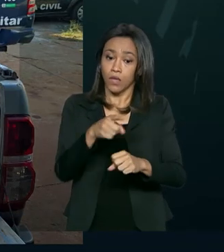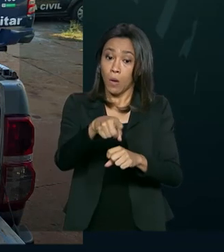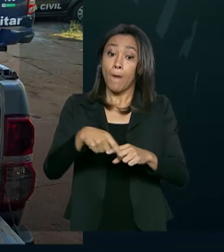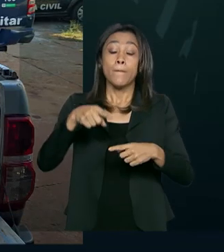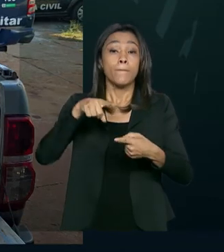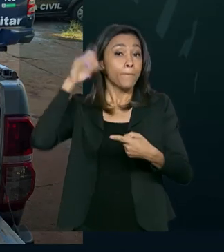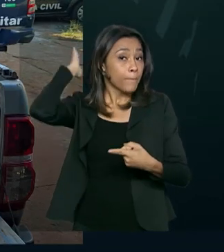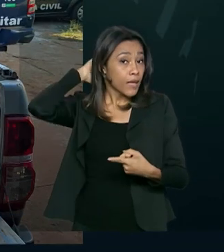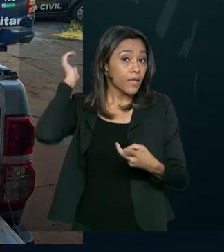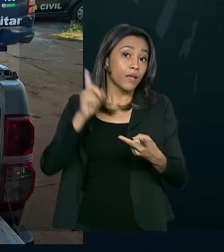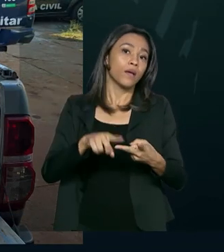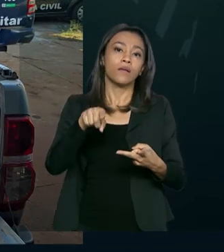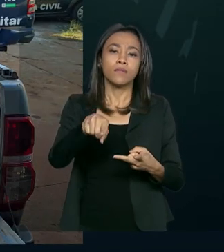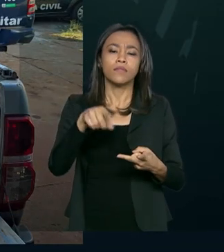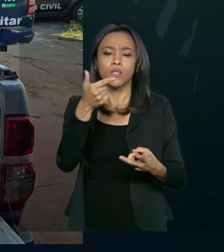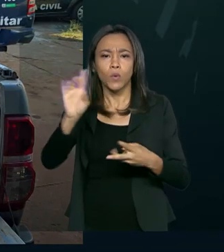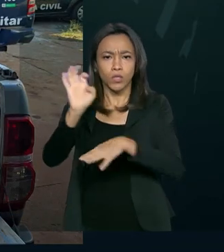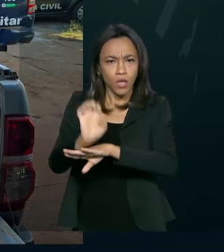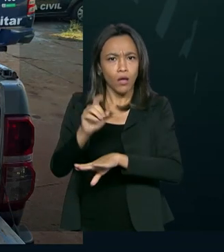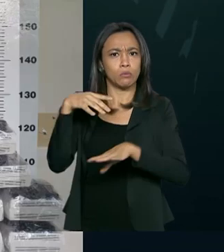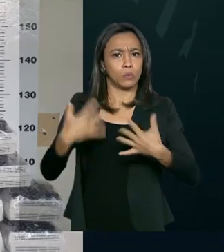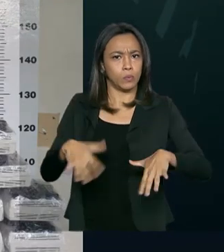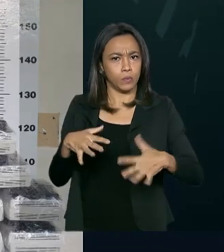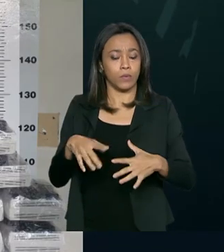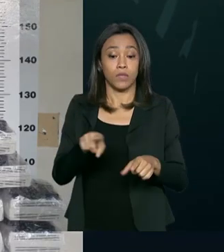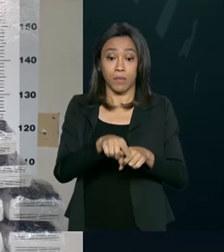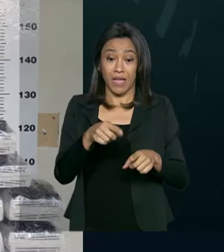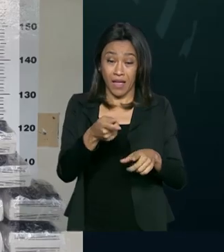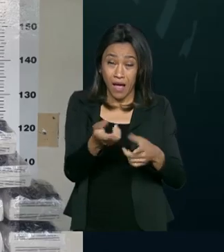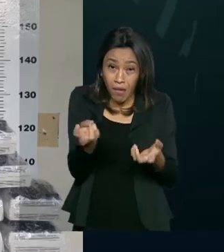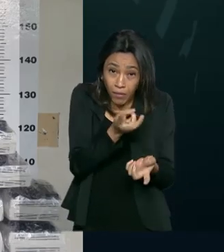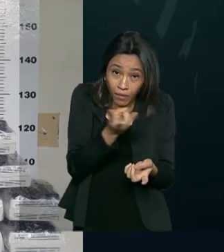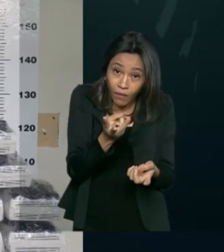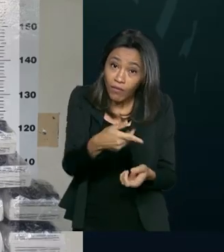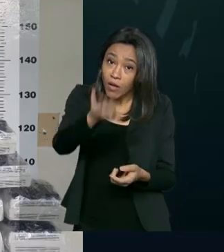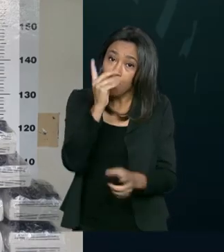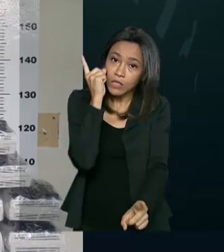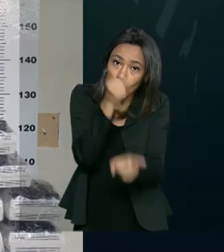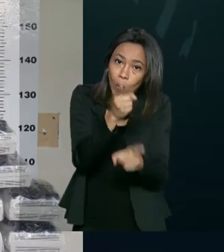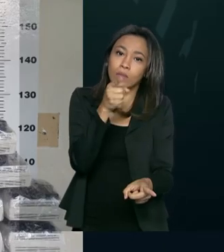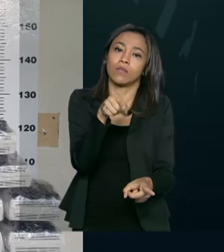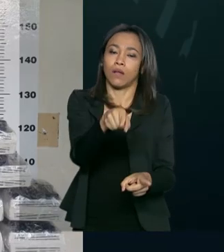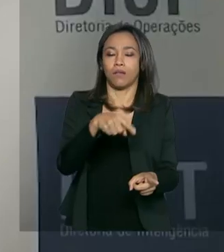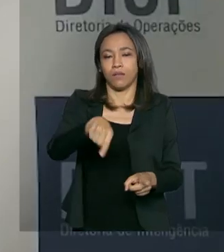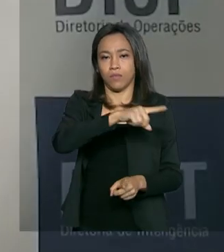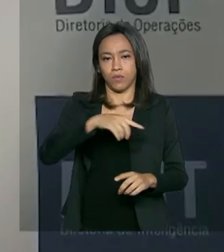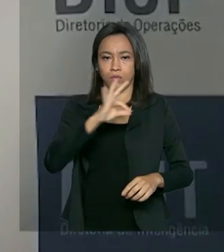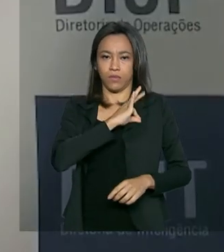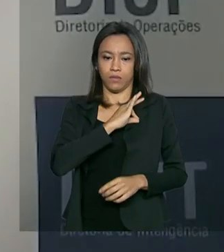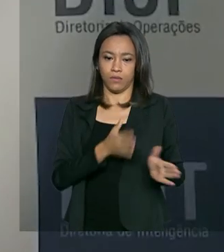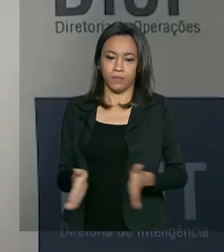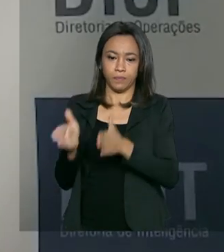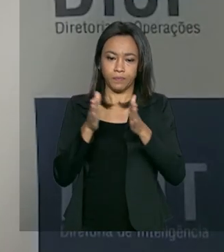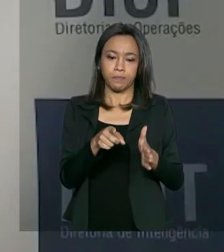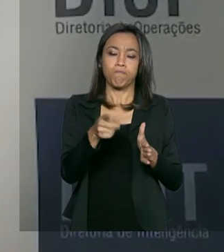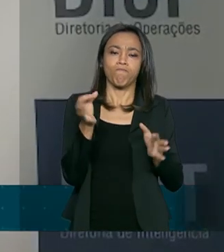registraram as maiores apreensões. E a maconha foi a droga mais encontrada pelos agentes de segurança. Com certeza,